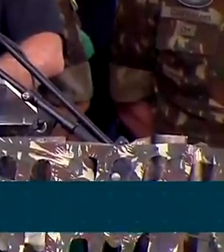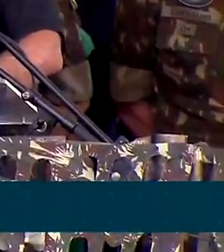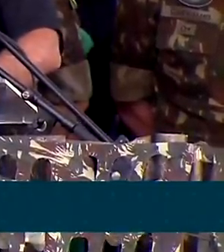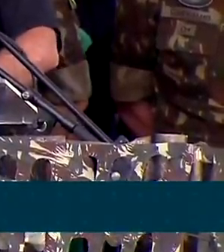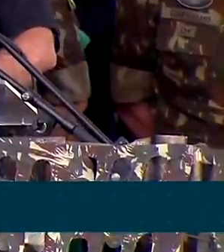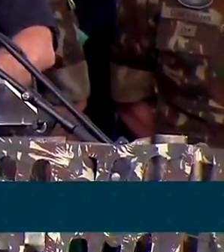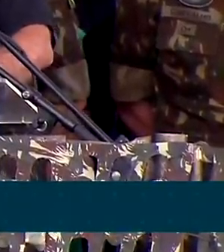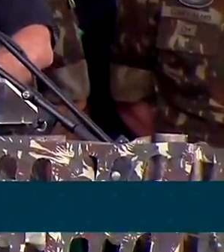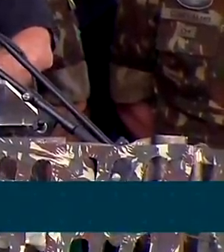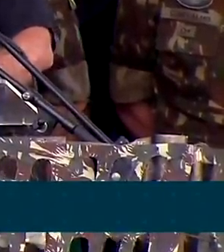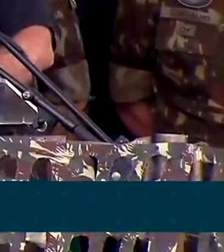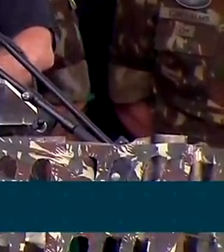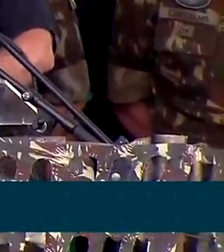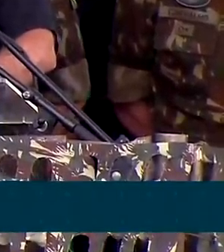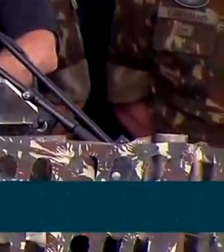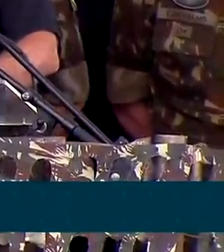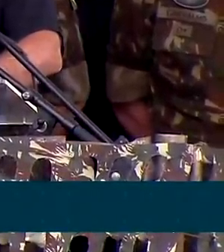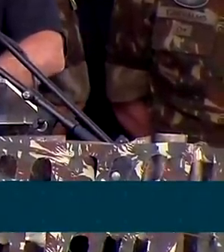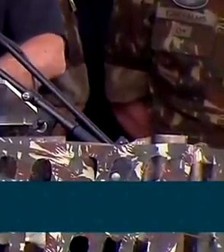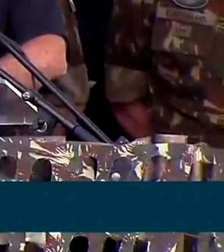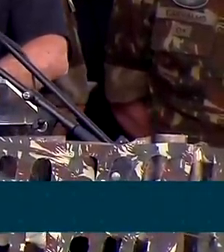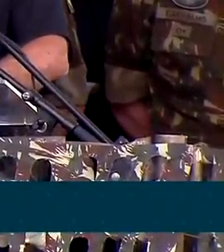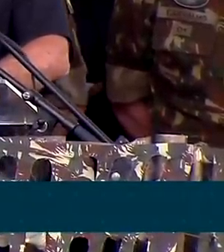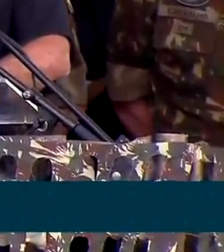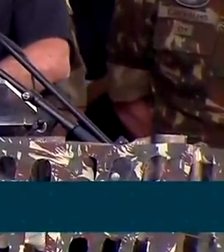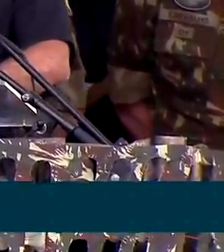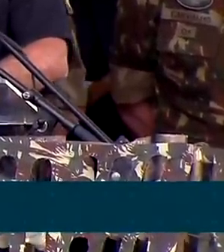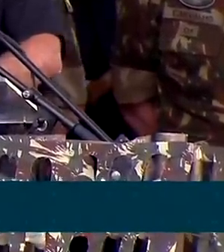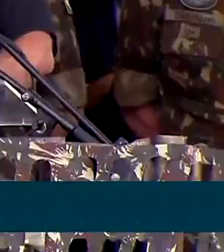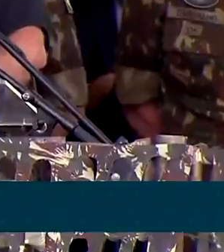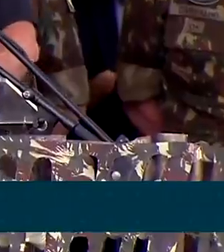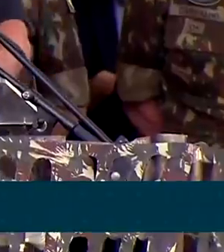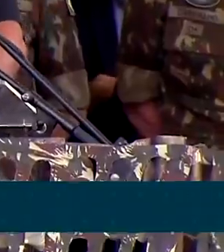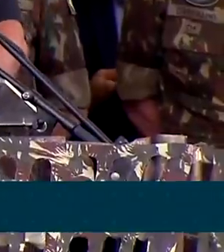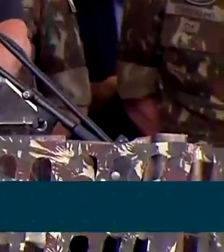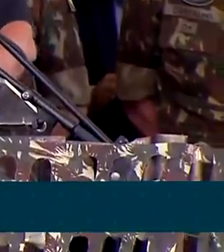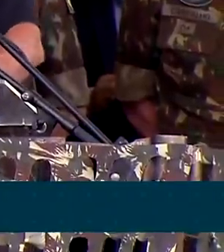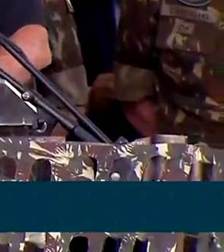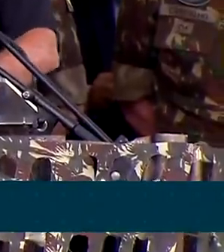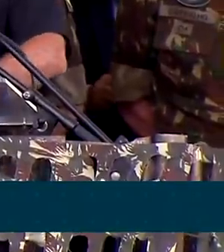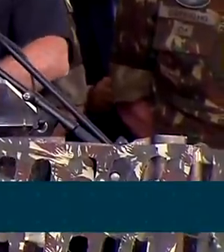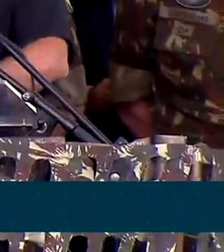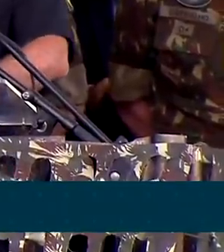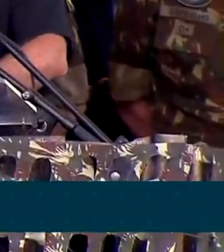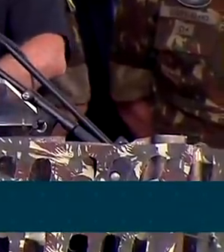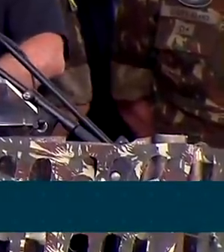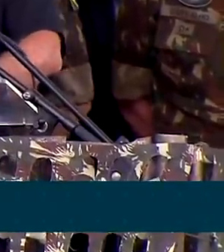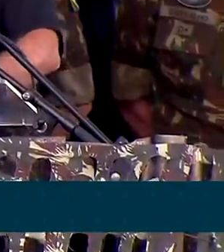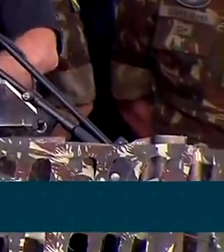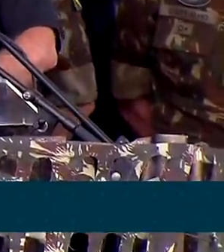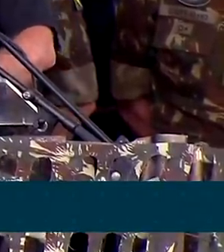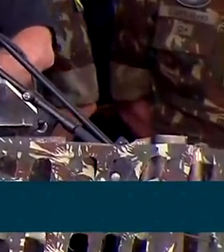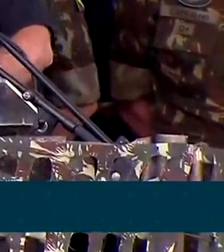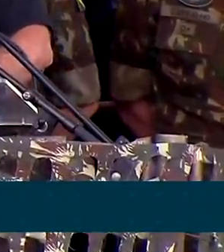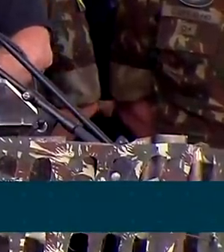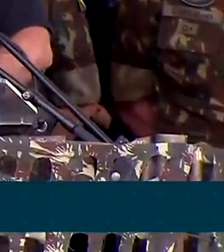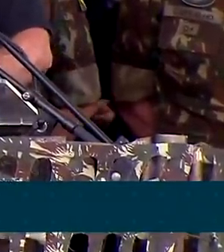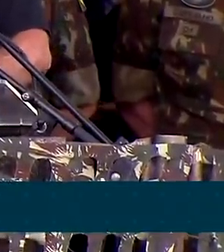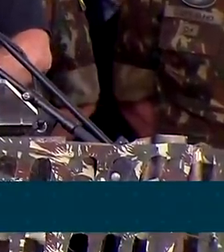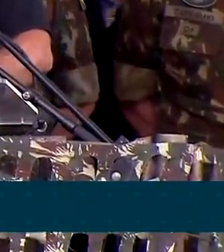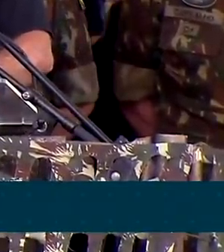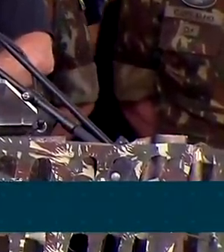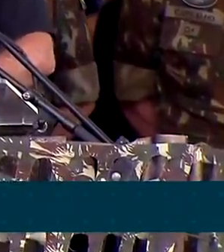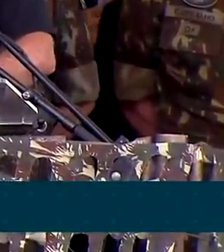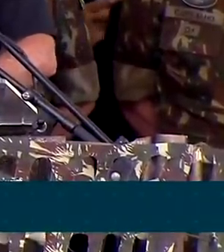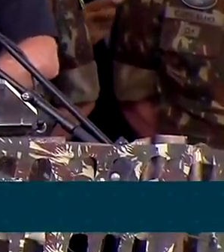poupando recursos e garantindo uma melhor formação para esses jovens que se voluntariam a